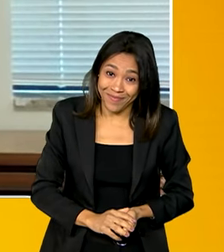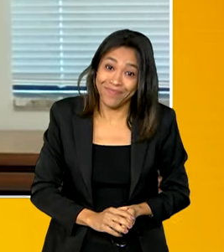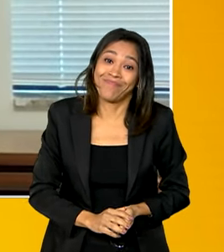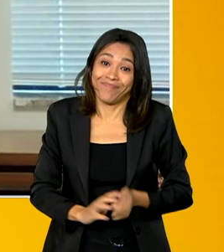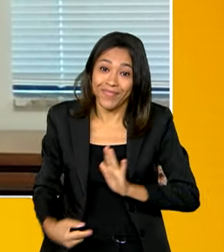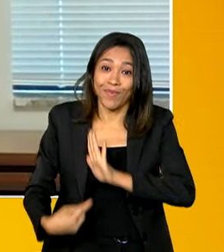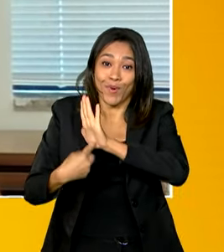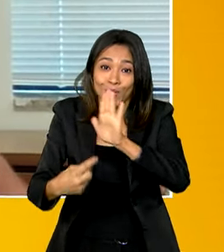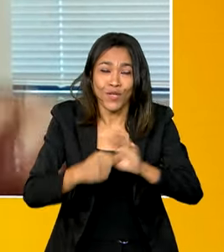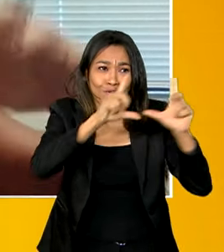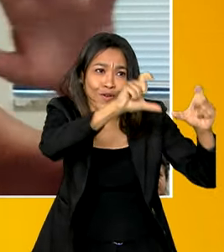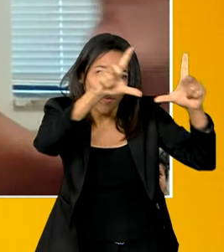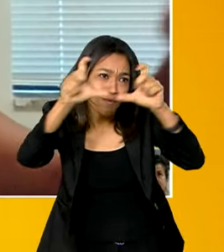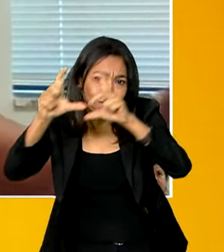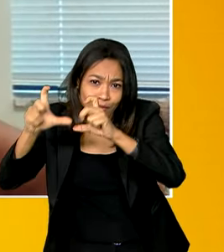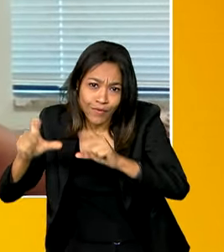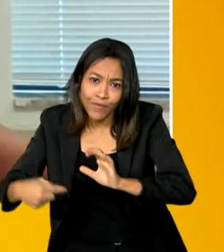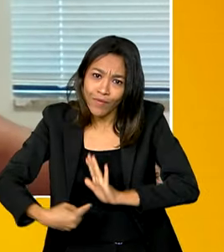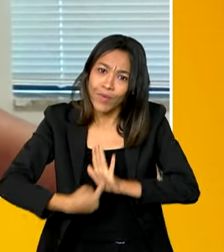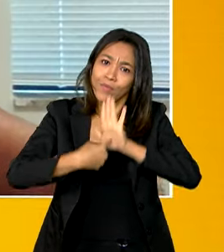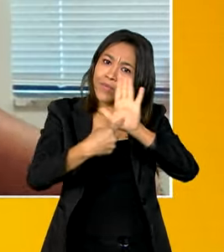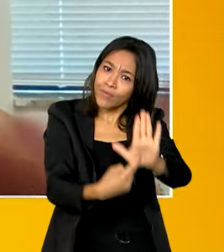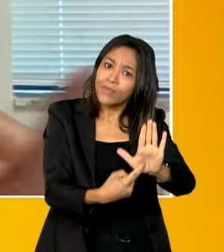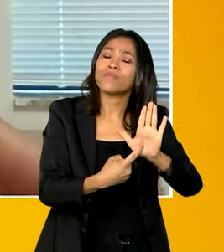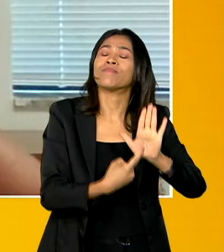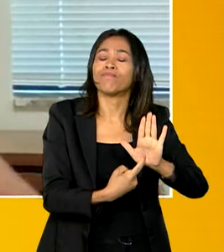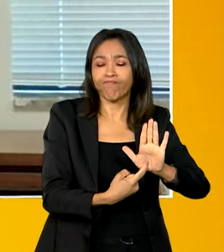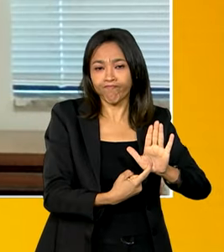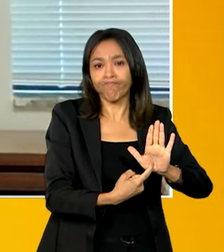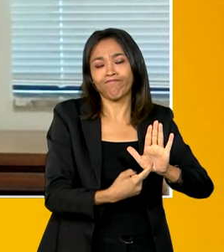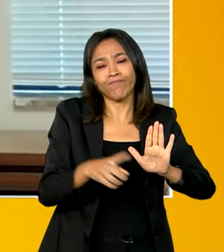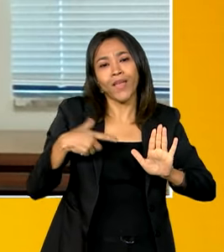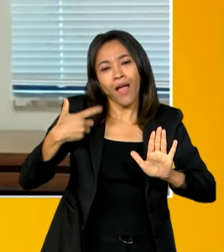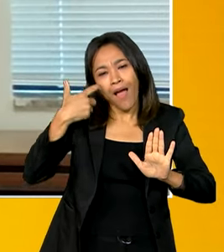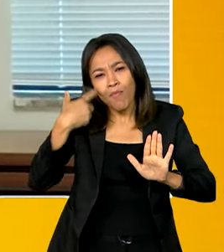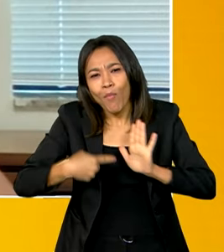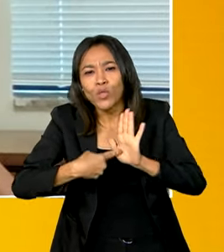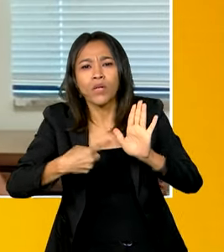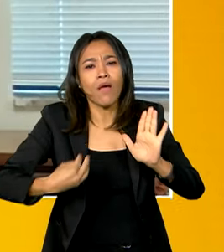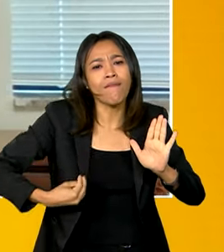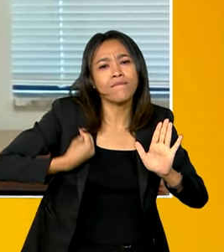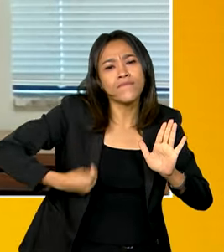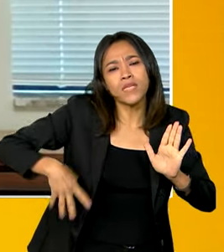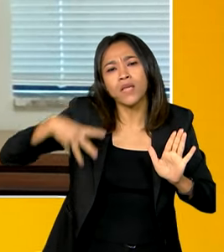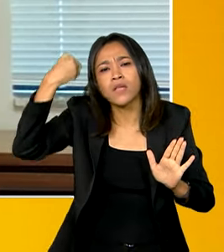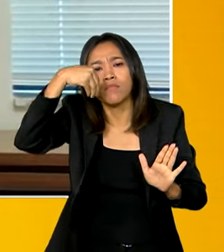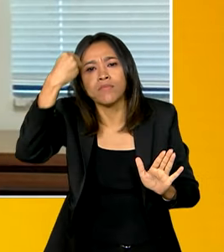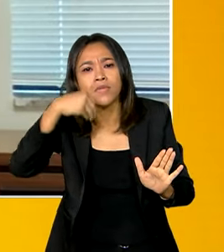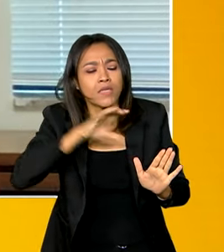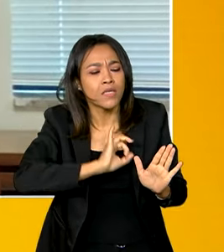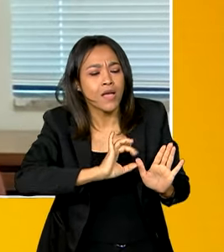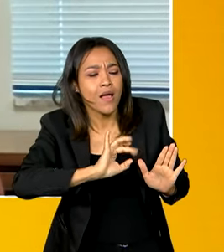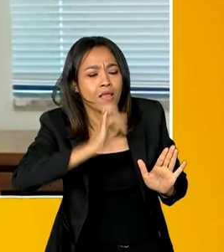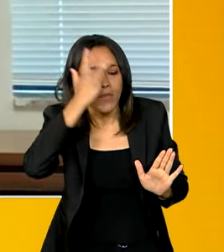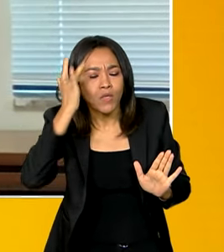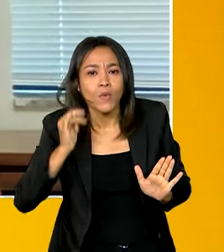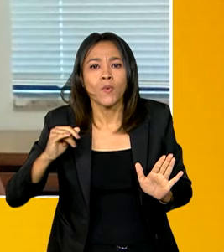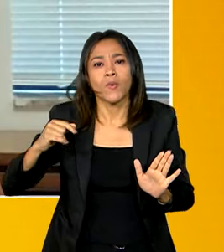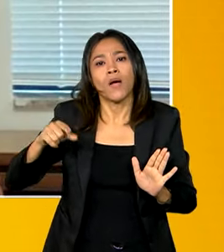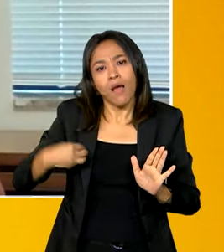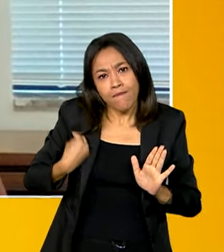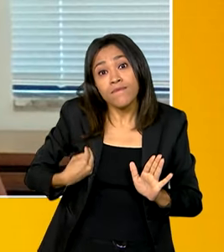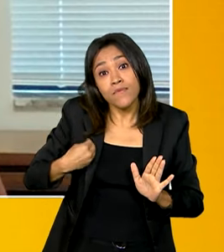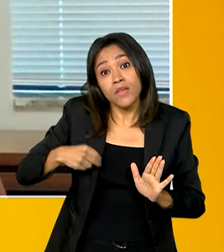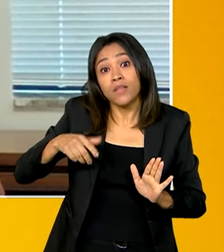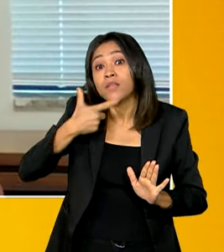essa, assim, visão de estar trazendo a vida do passageiro, a vida do empregado. E é uma